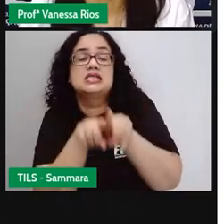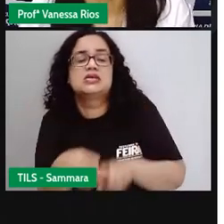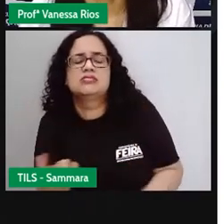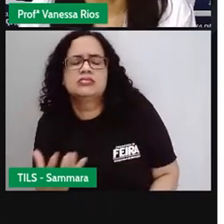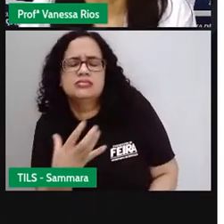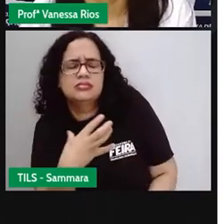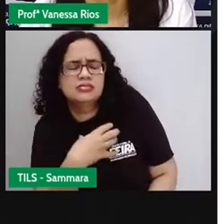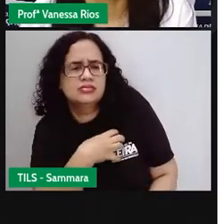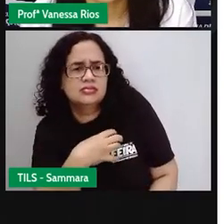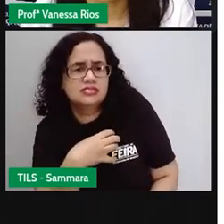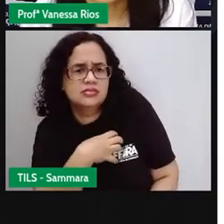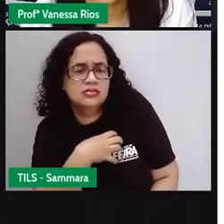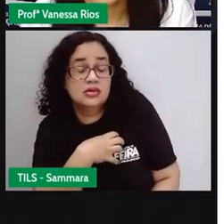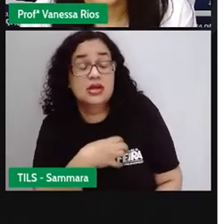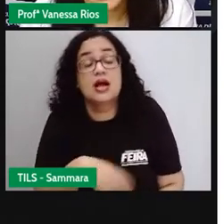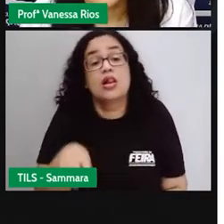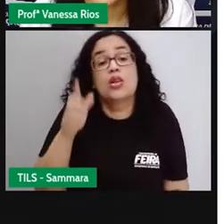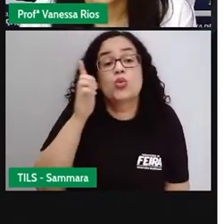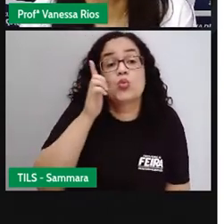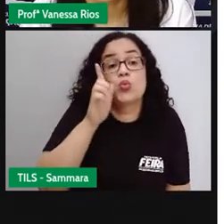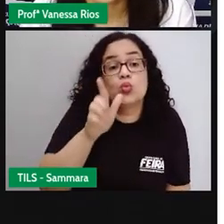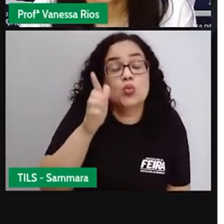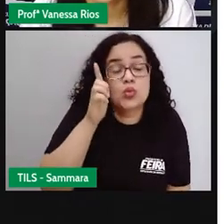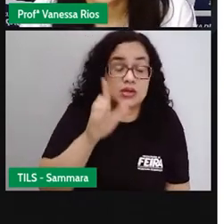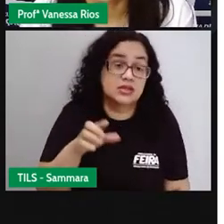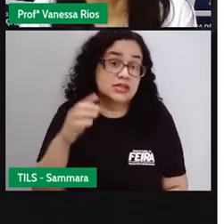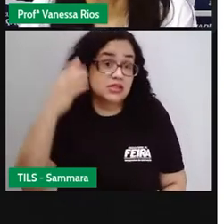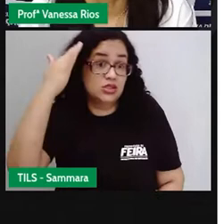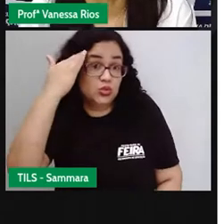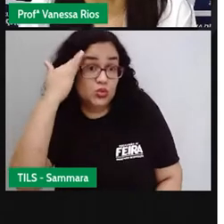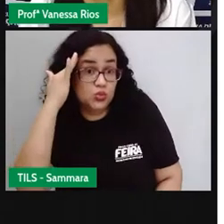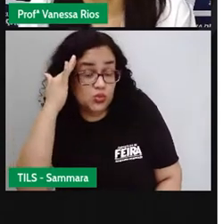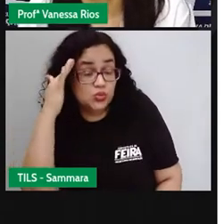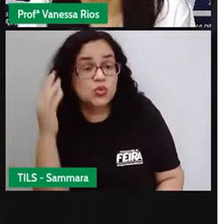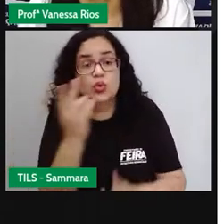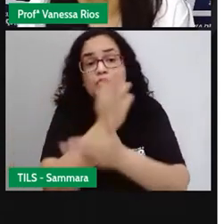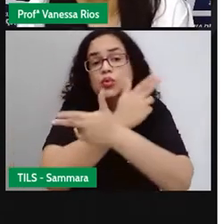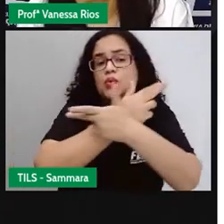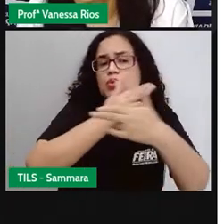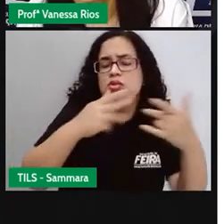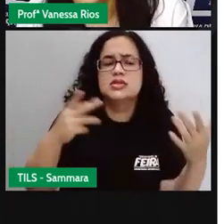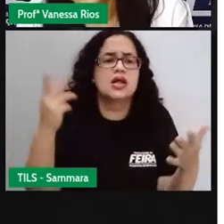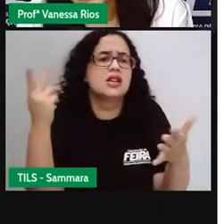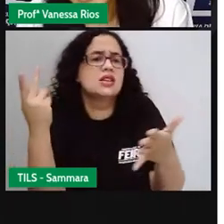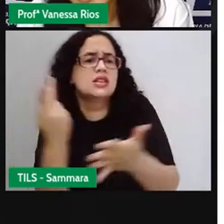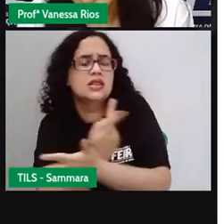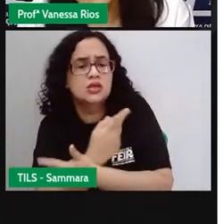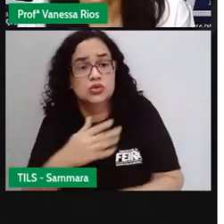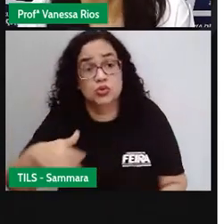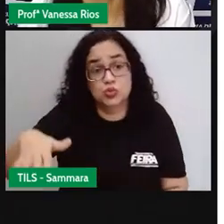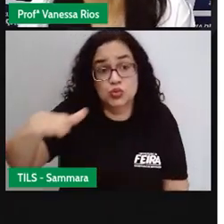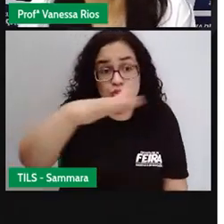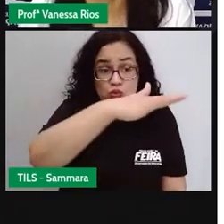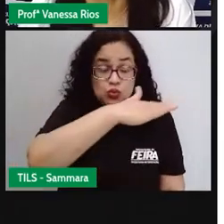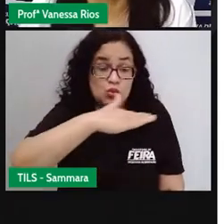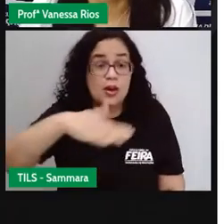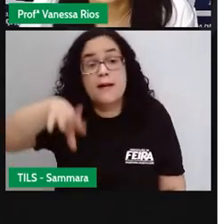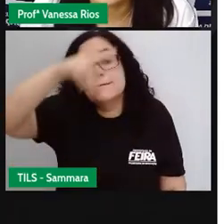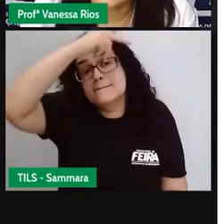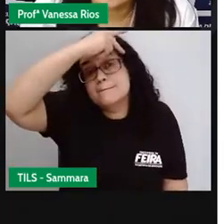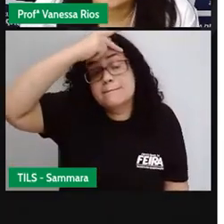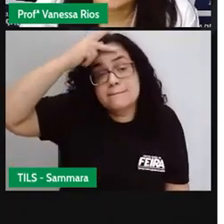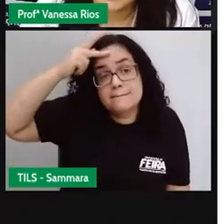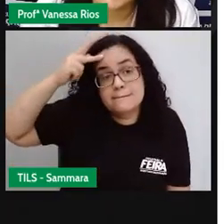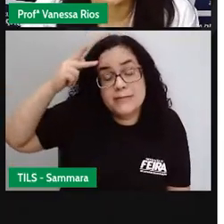crítico, a nossa capacidade de interagir com as coisas que estão acontecendo ao nosso redor, com as pessoas